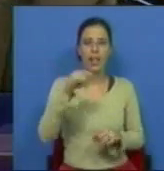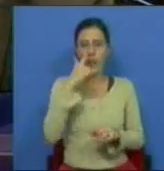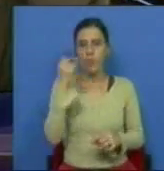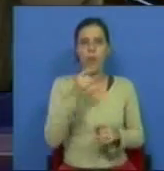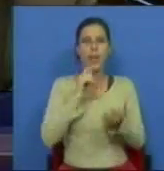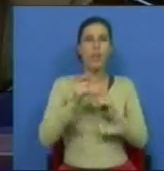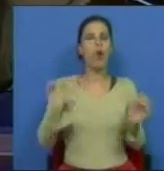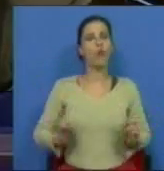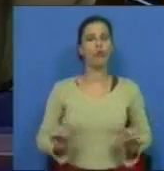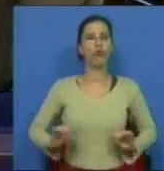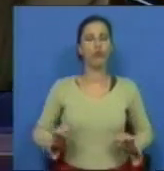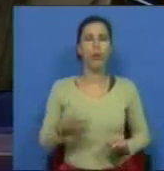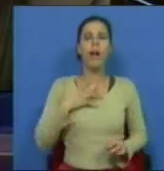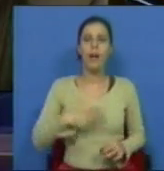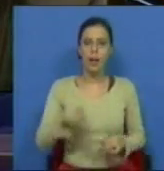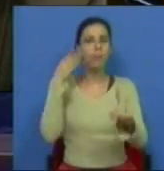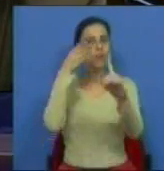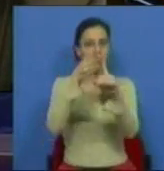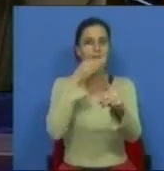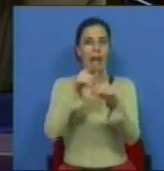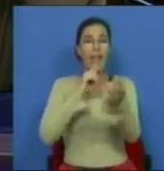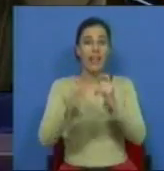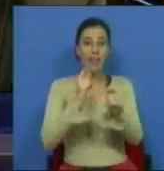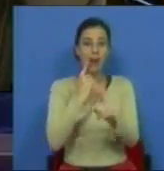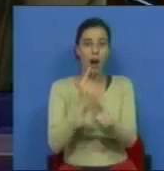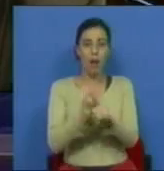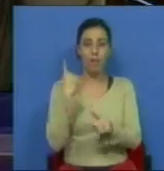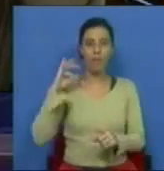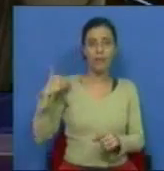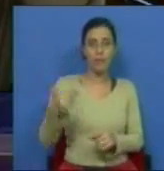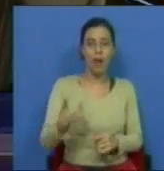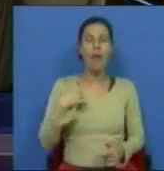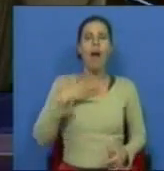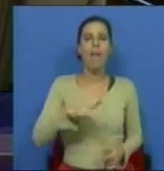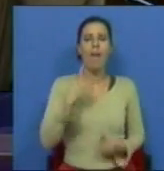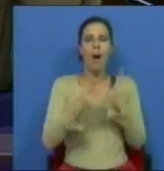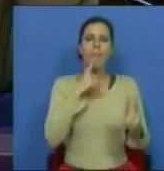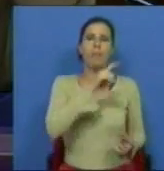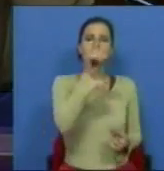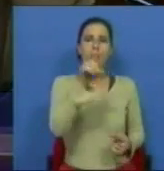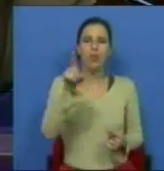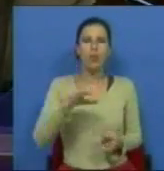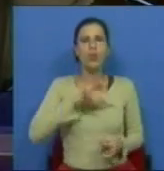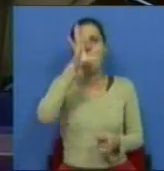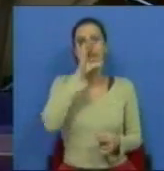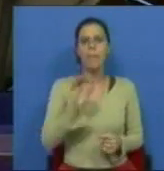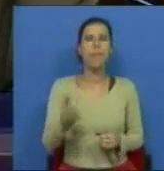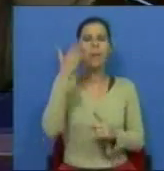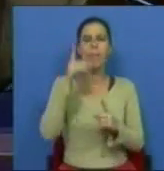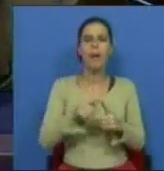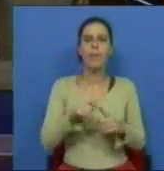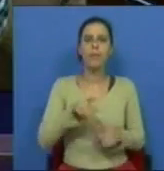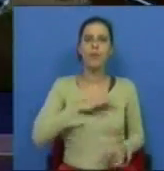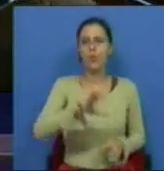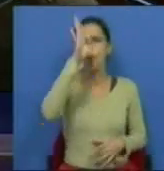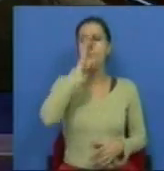que a entrevista não aconteceu, queremos ir a ela e gostávamos de lhe colocar algumas questões. Sr. Ministro, em primeiro lugar,